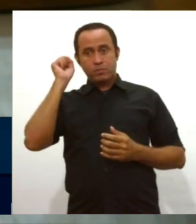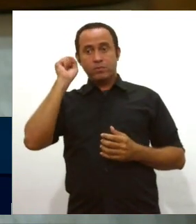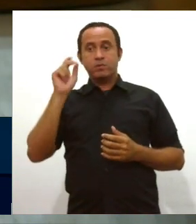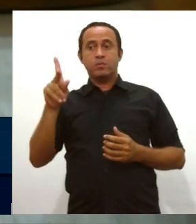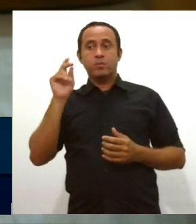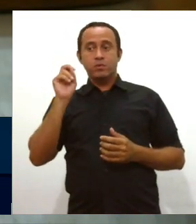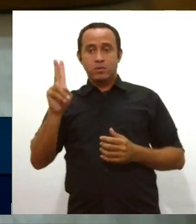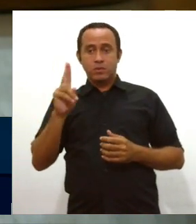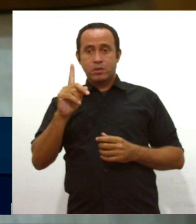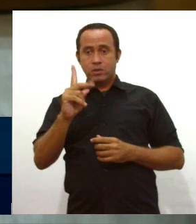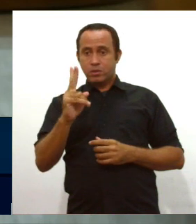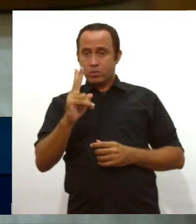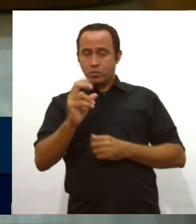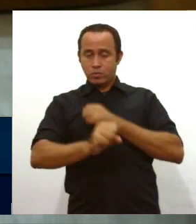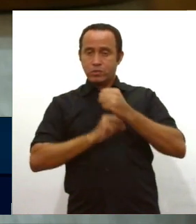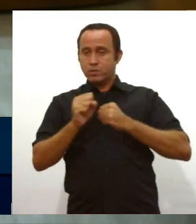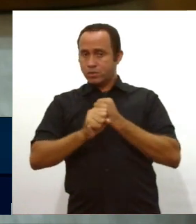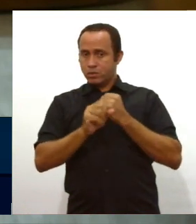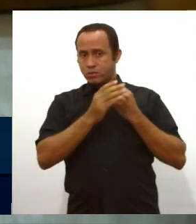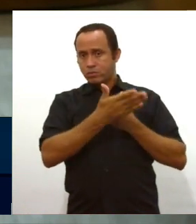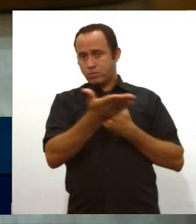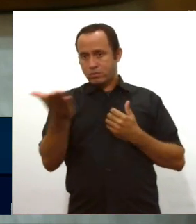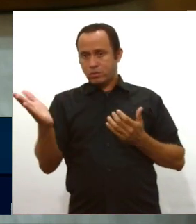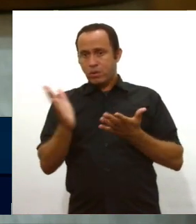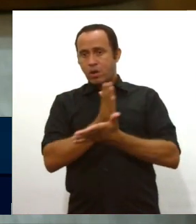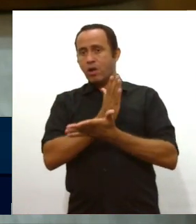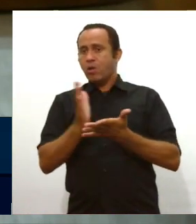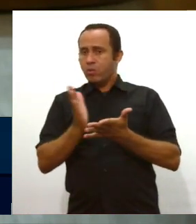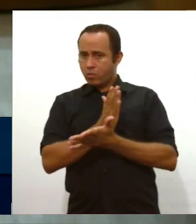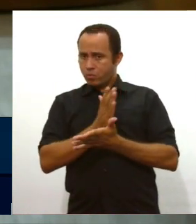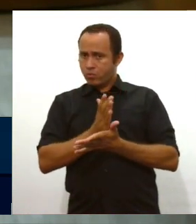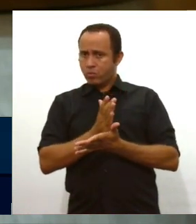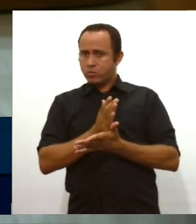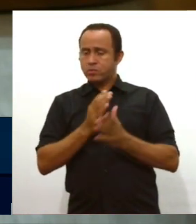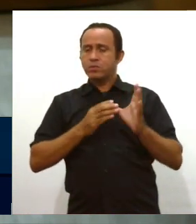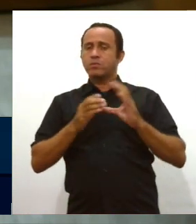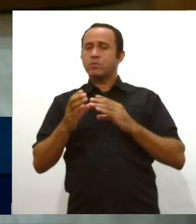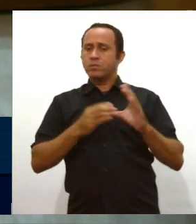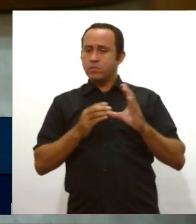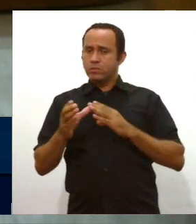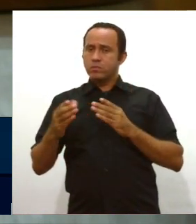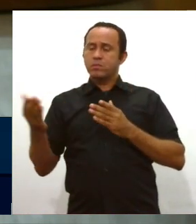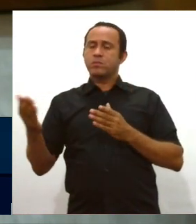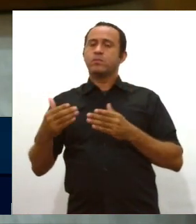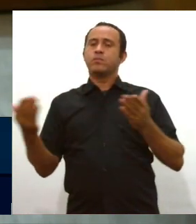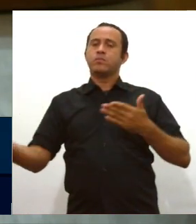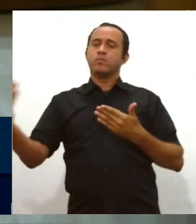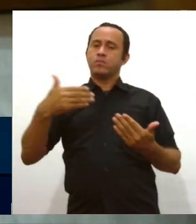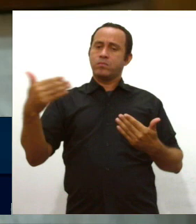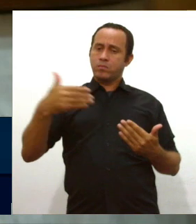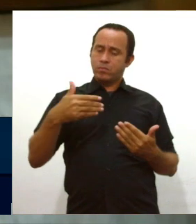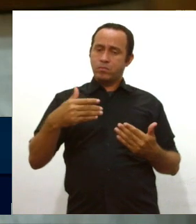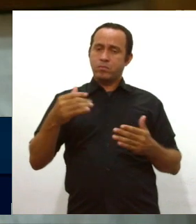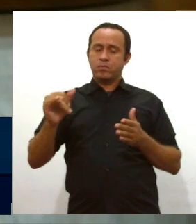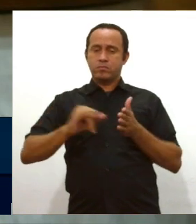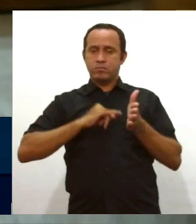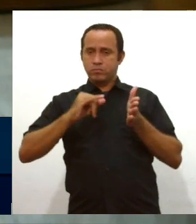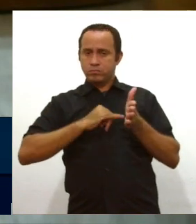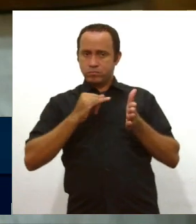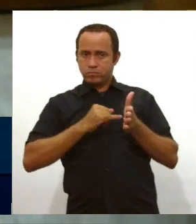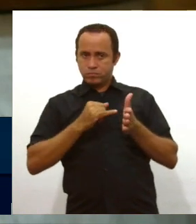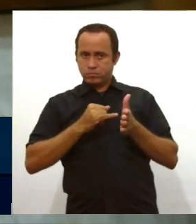e nada mais do que justo que prestigiar também esses que fizeram o concurso público, então fica aqui mais uma vez, registrado nessa tribuna,